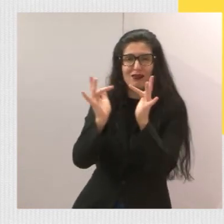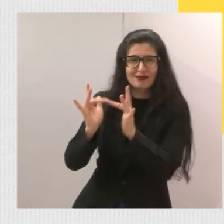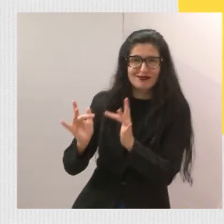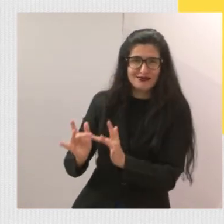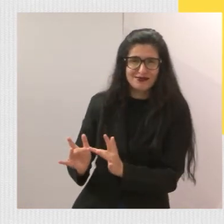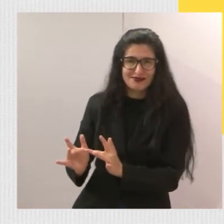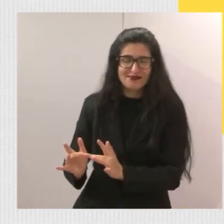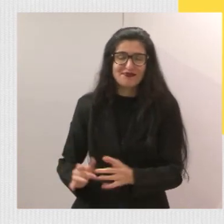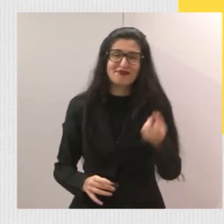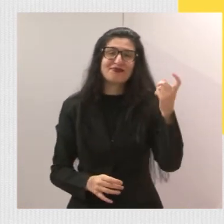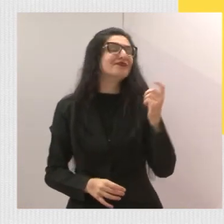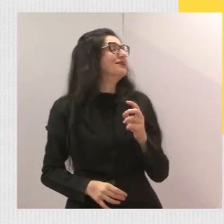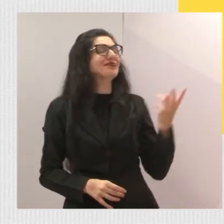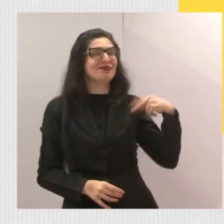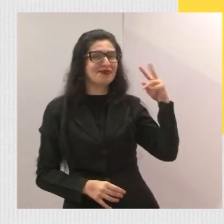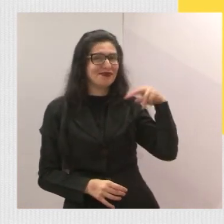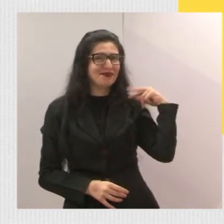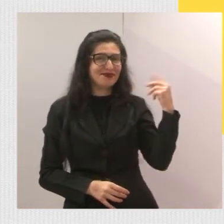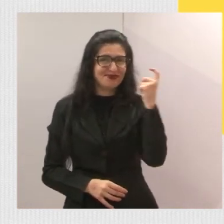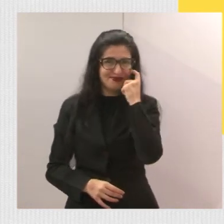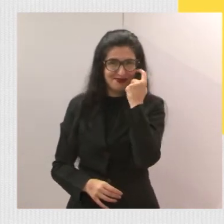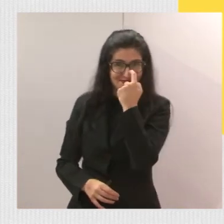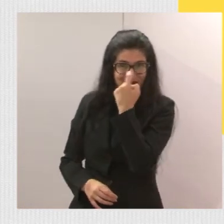vereador do Parque Minha Lua.